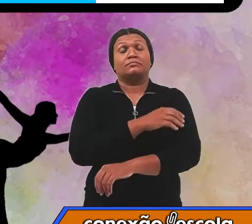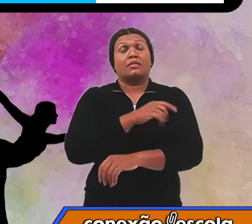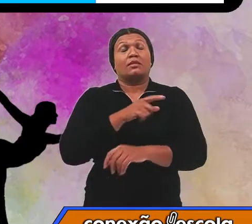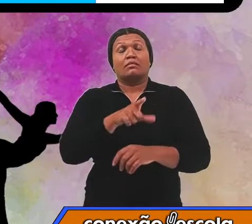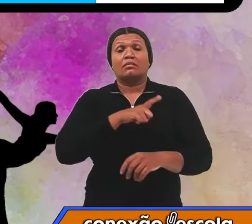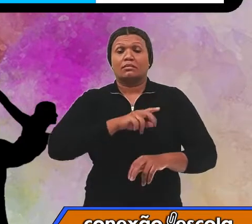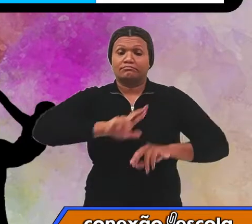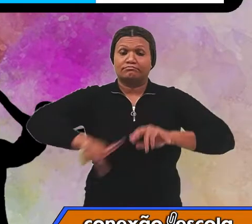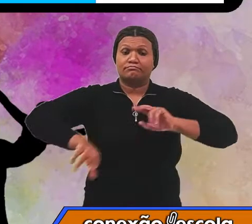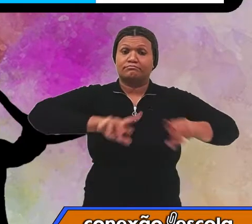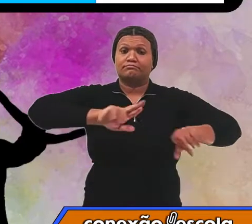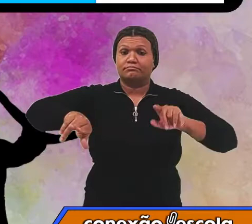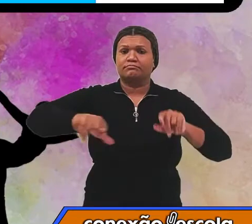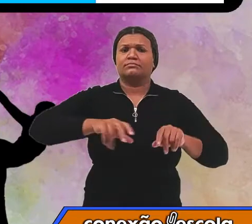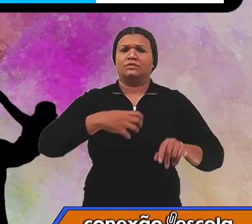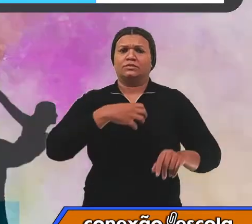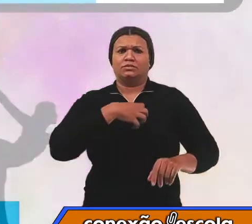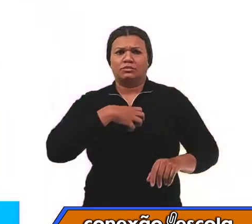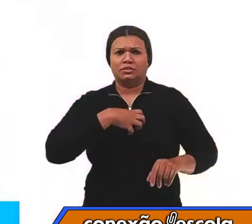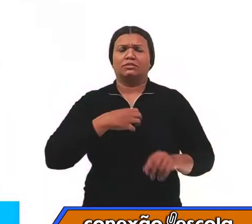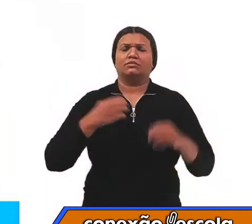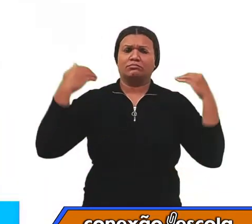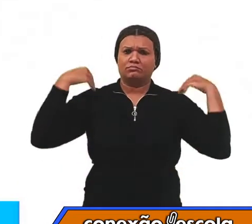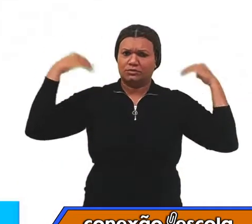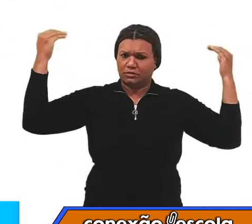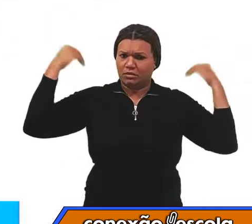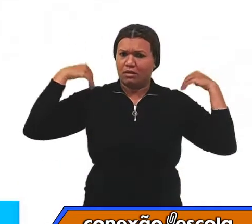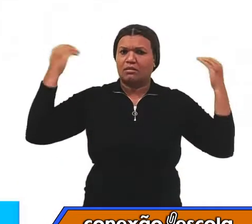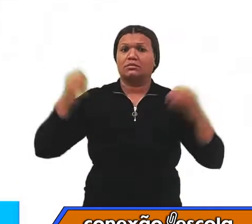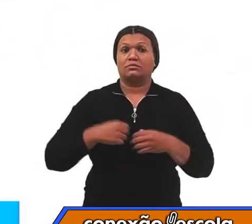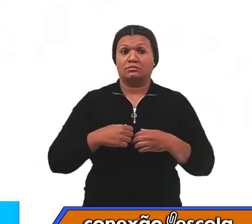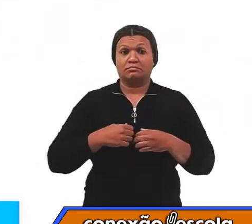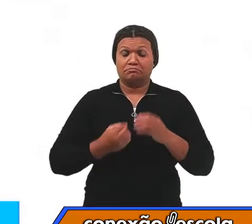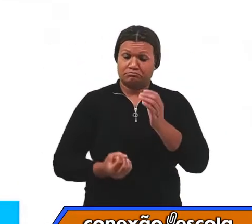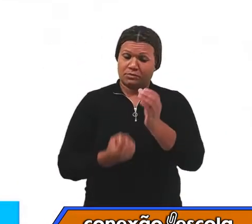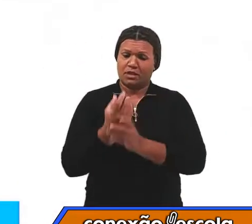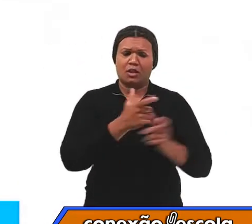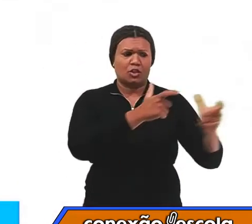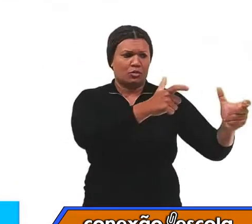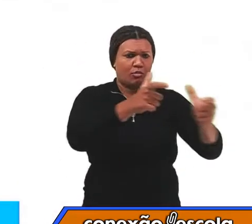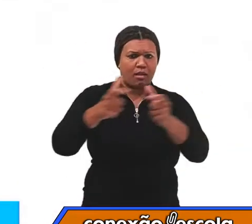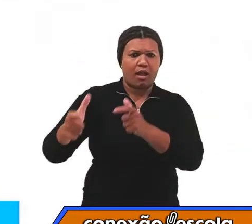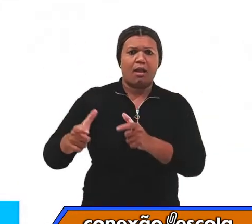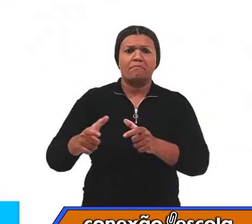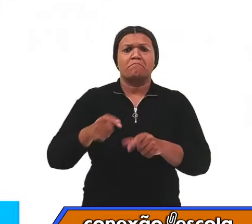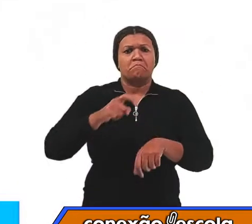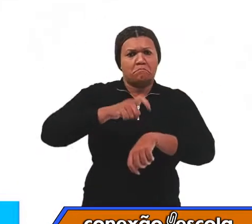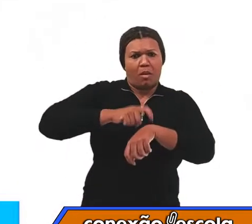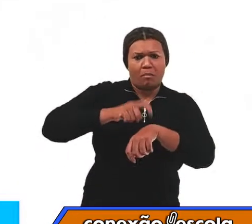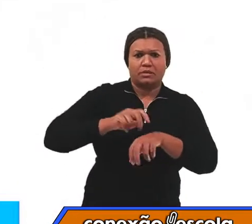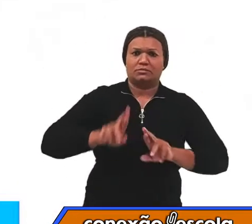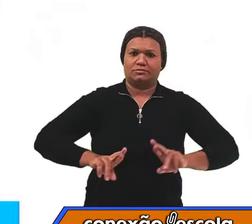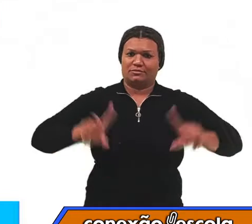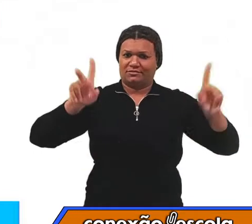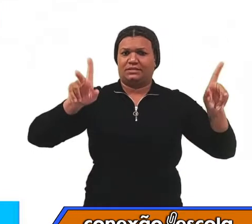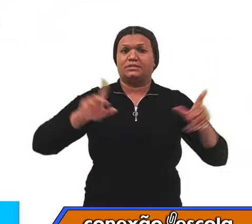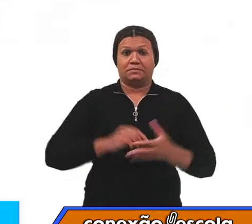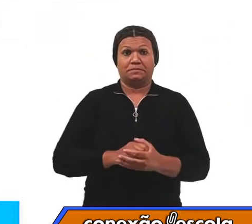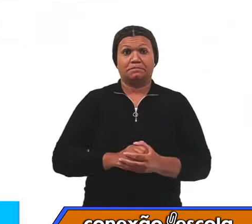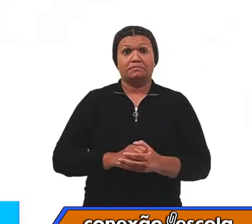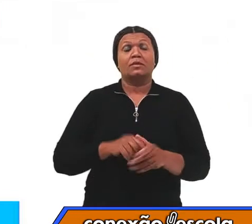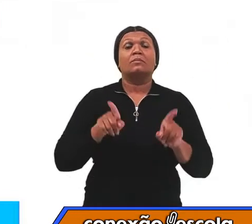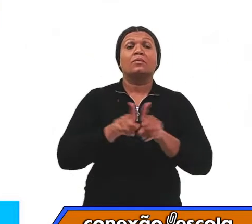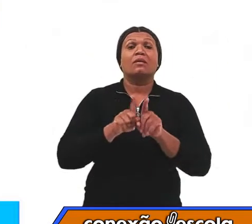formas de ginásticas, criadas em lugares e épocas diferentes, para atender às necessidades de cada